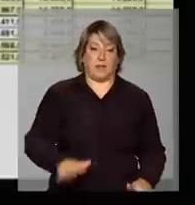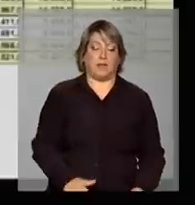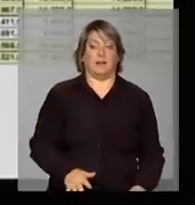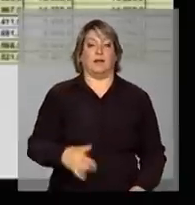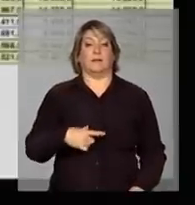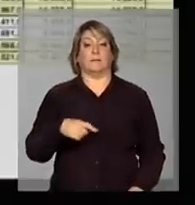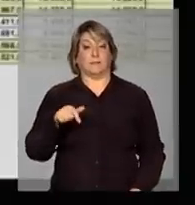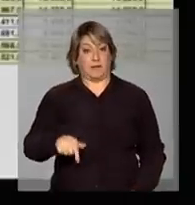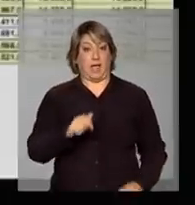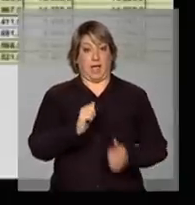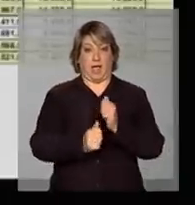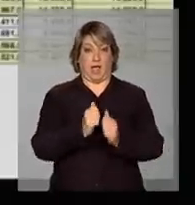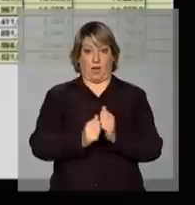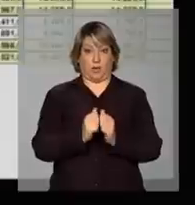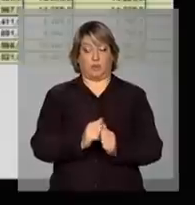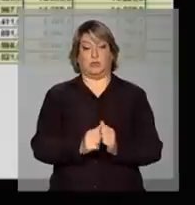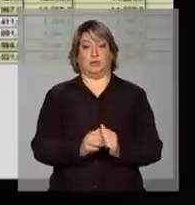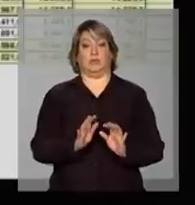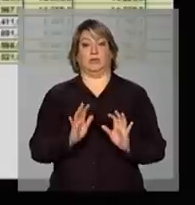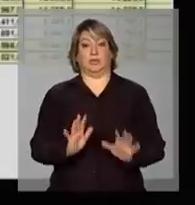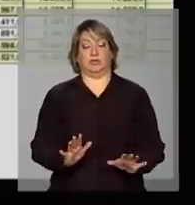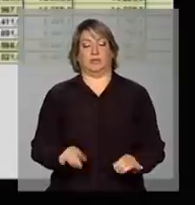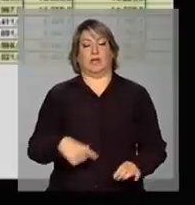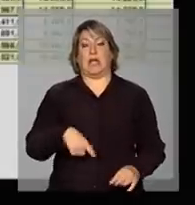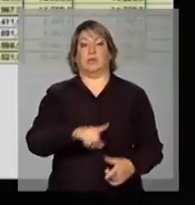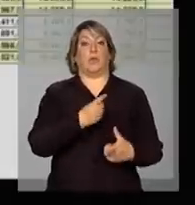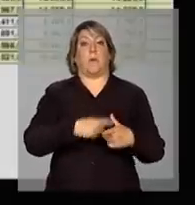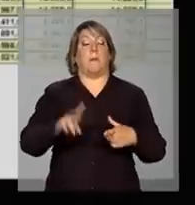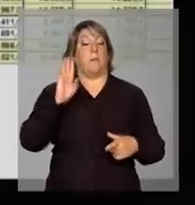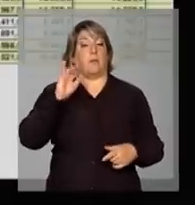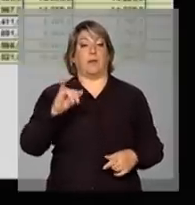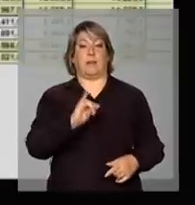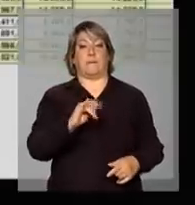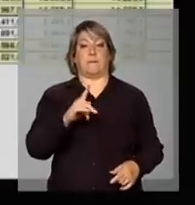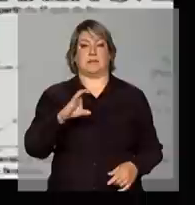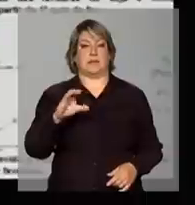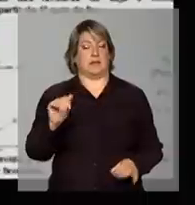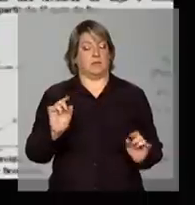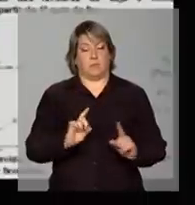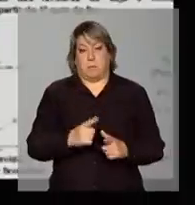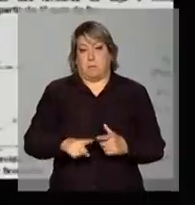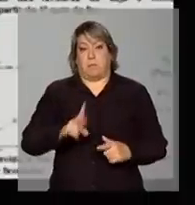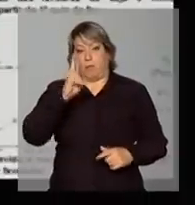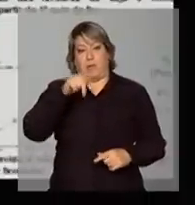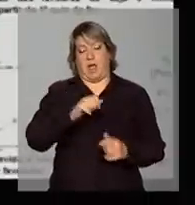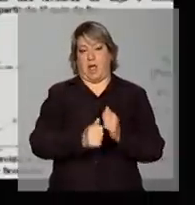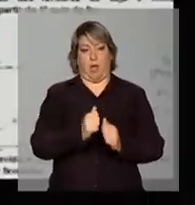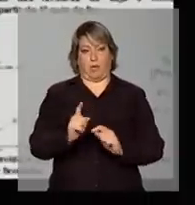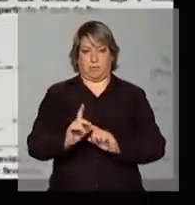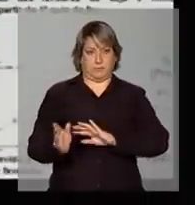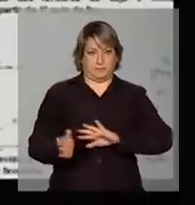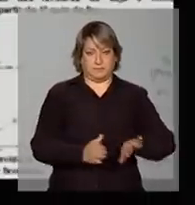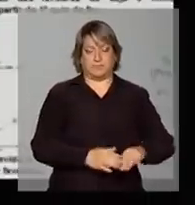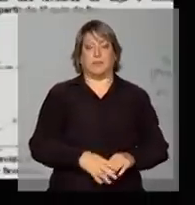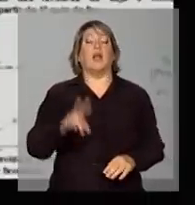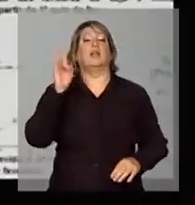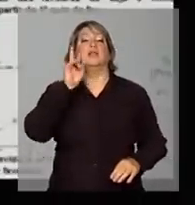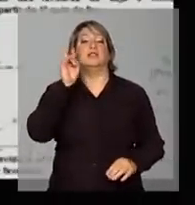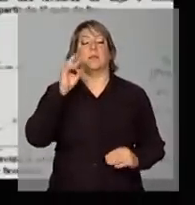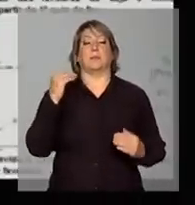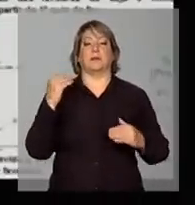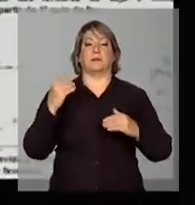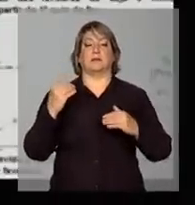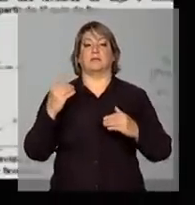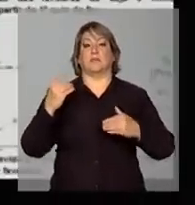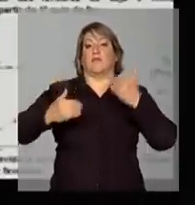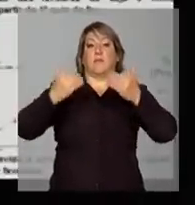impactou, não é mais o problema, vamos dizer assim, em relação ao tema do IPCA. Em relação à questão do desenvolvimento das